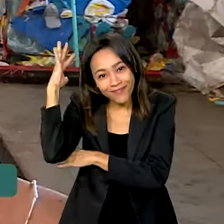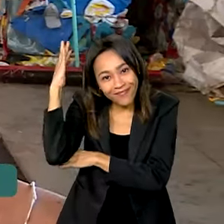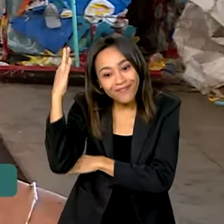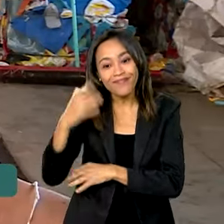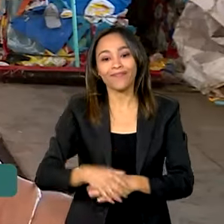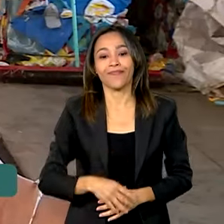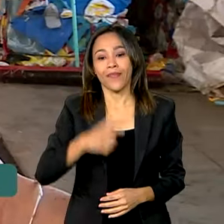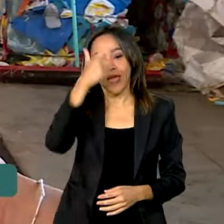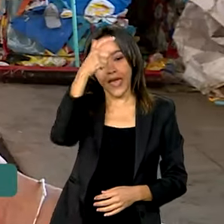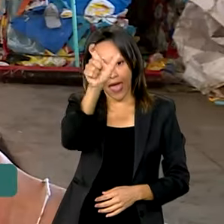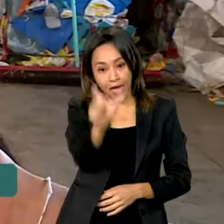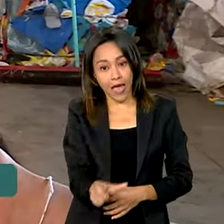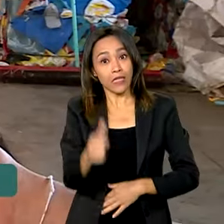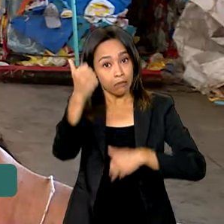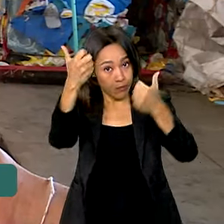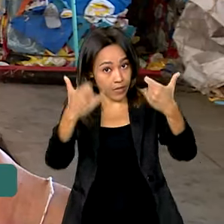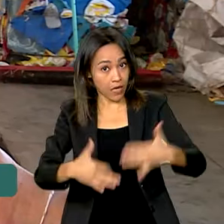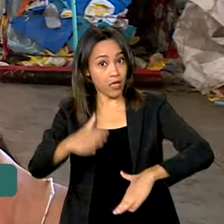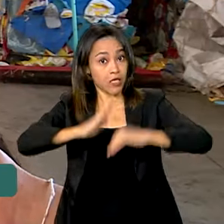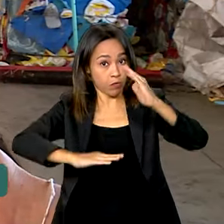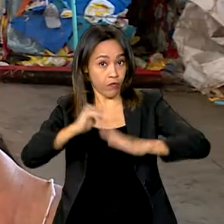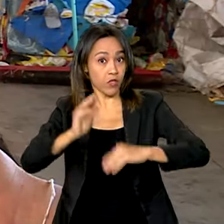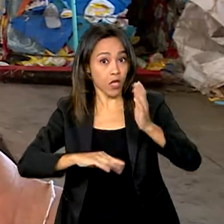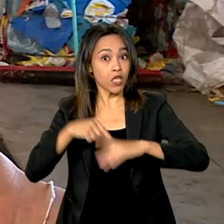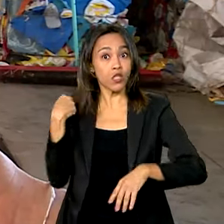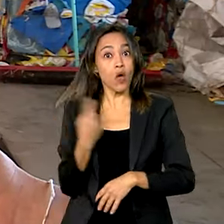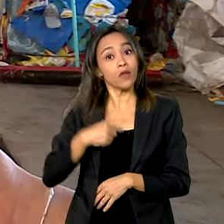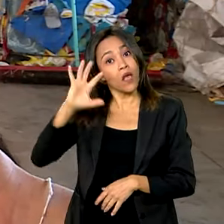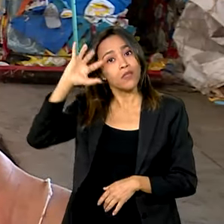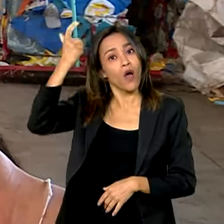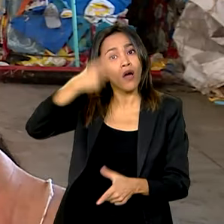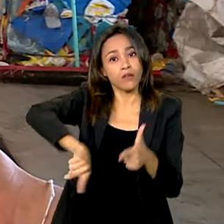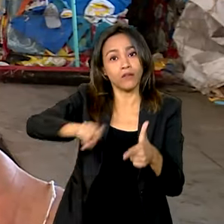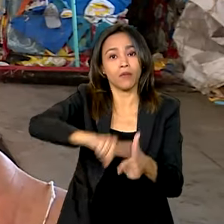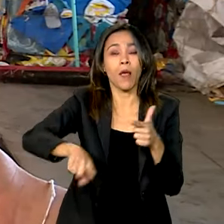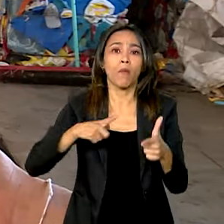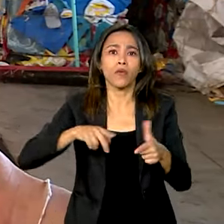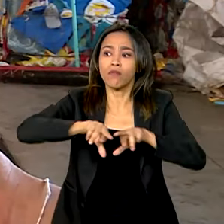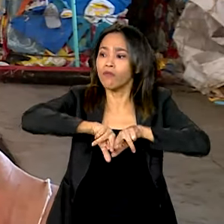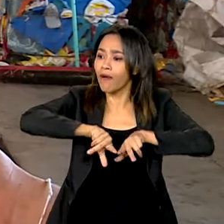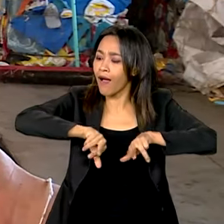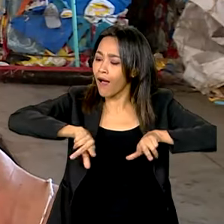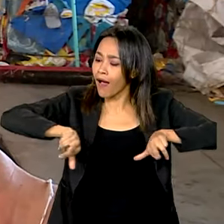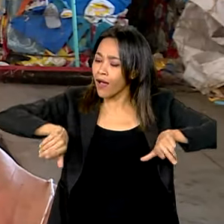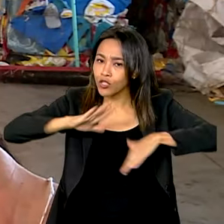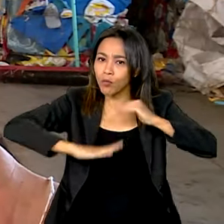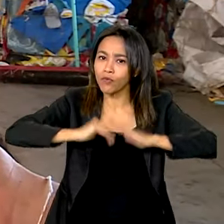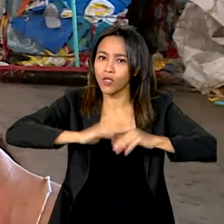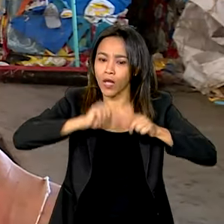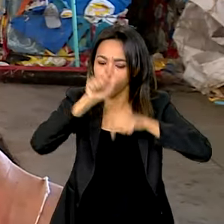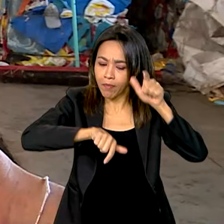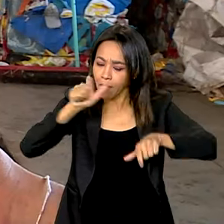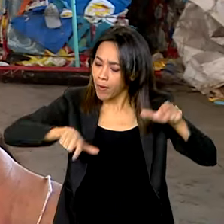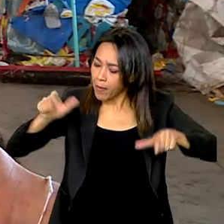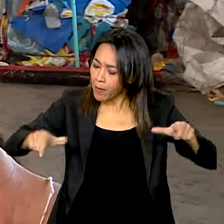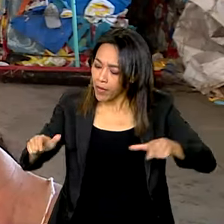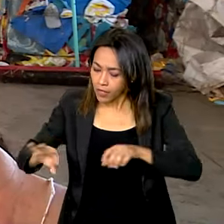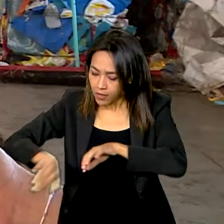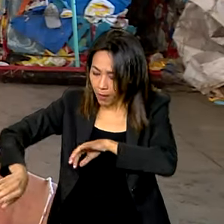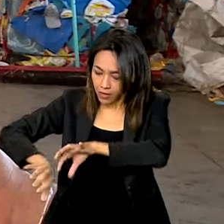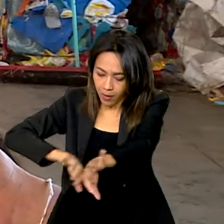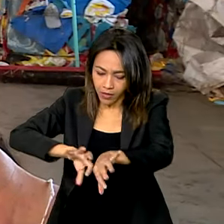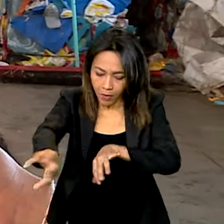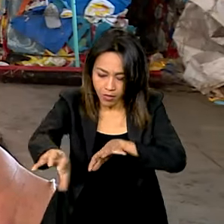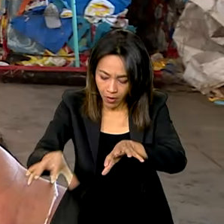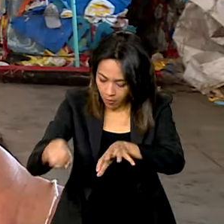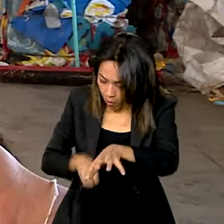somos parte da solução. A gente se coloca como parte da solução porque são várias mãos que passam uma embalagem. Então, o nosso papel